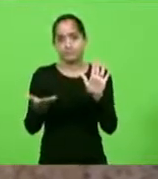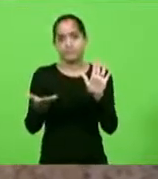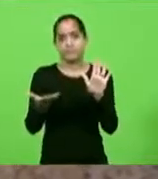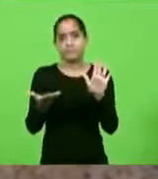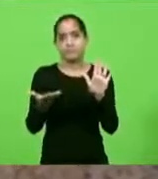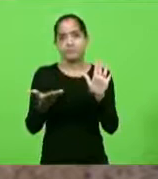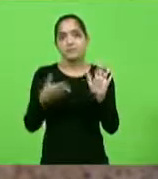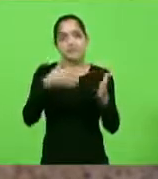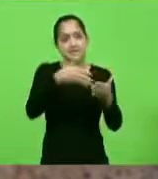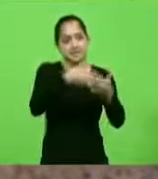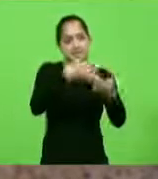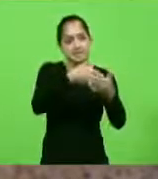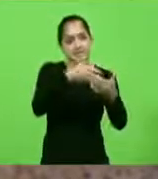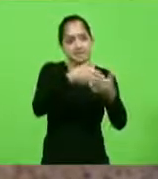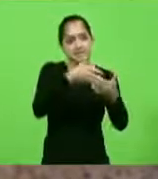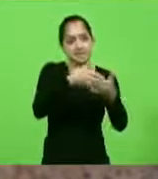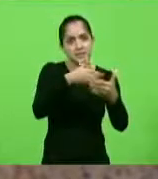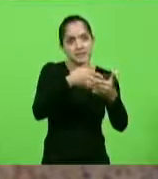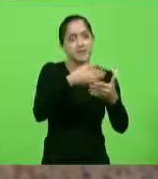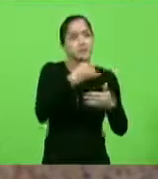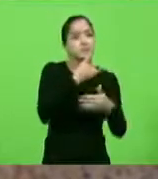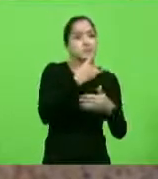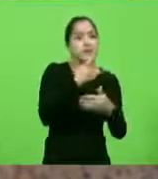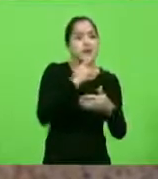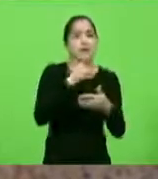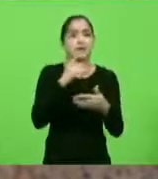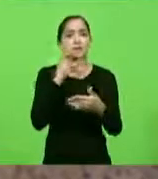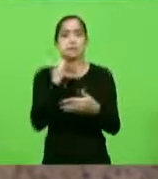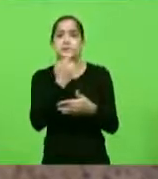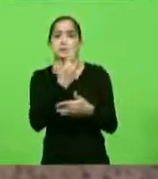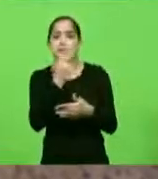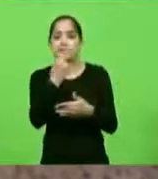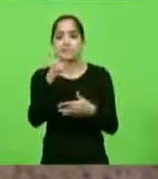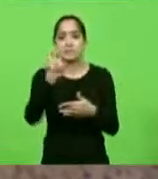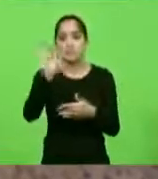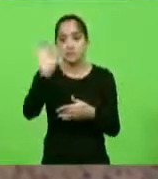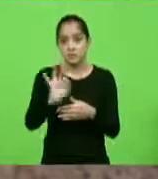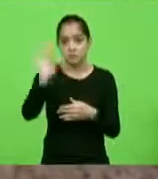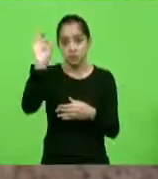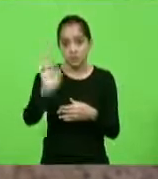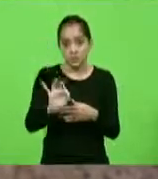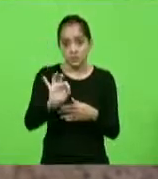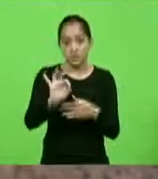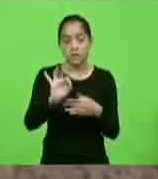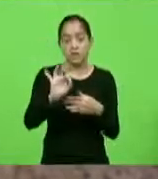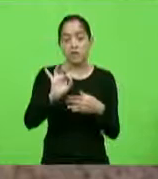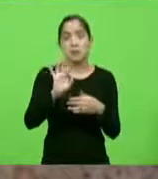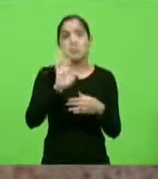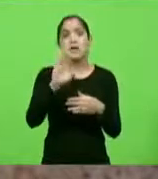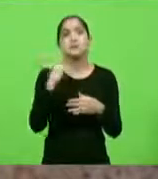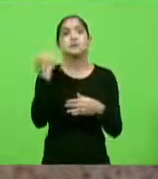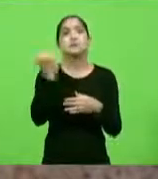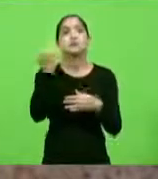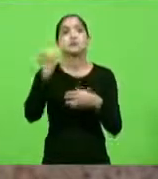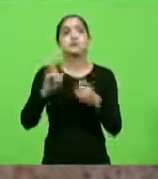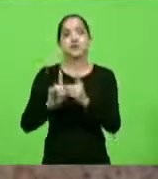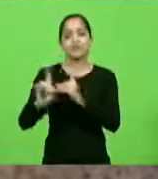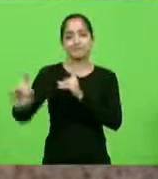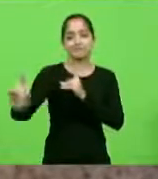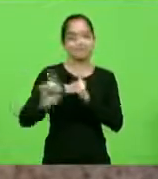nós limitarmos a ocupação de bares e restaurantes em 25%, sendo que o que importa é o distanciamento entre as